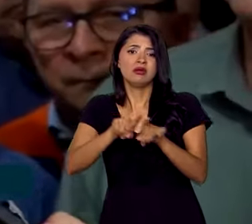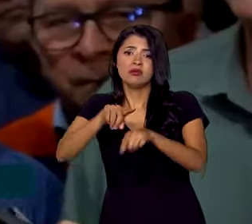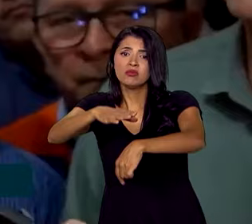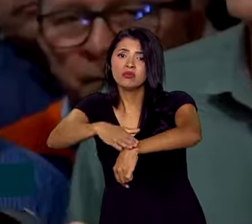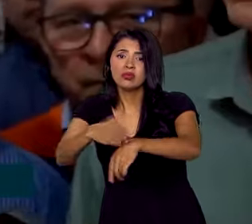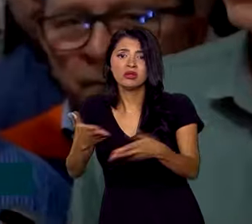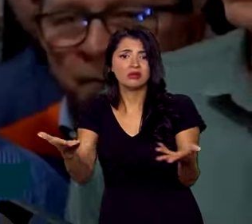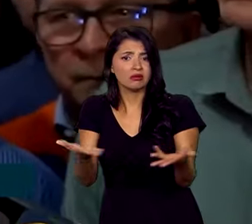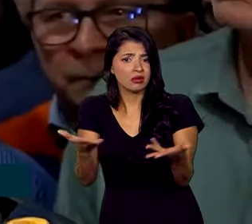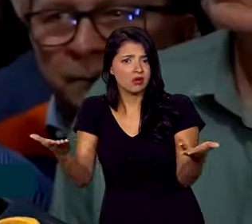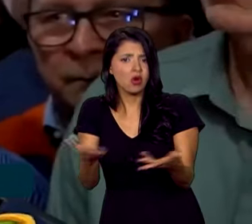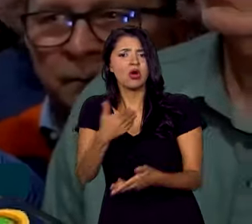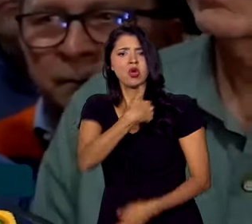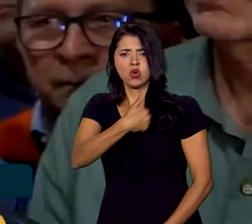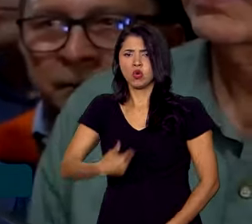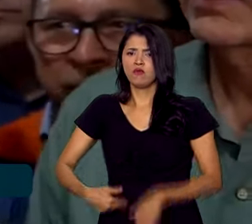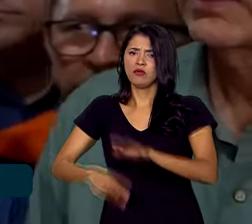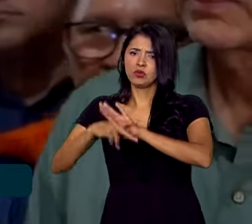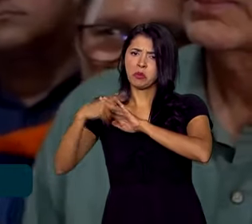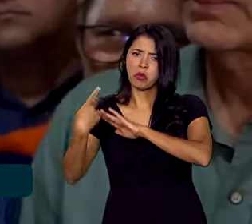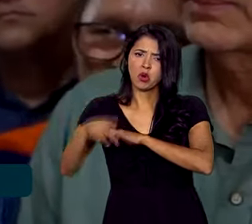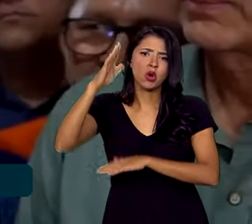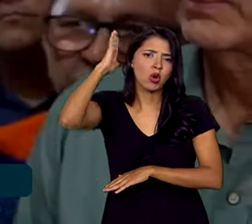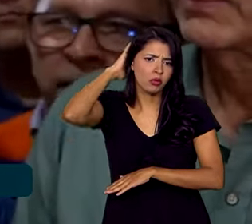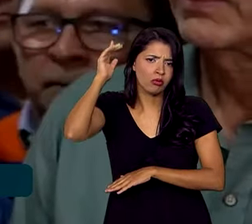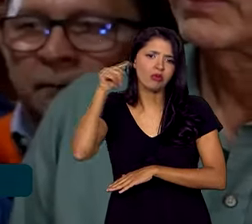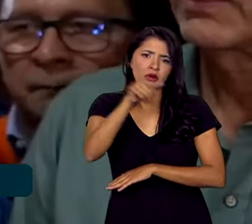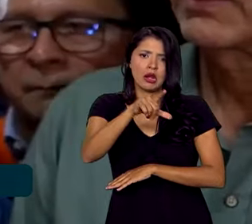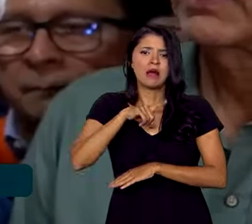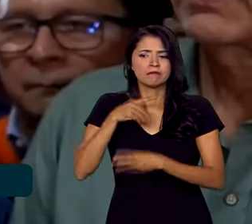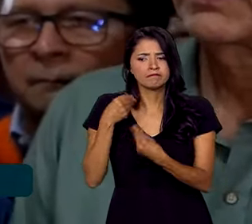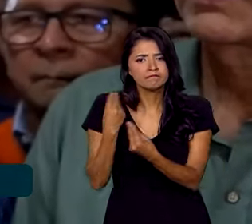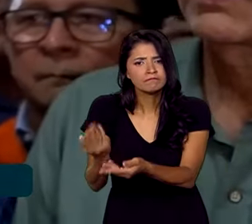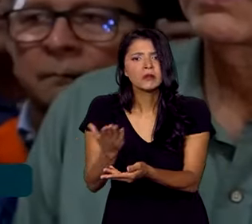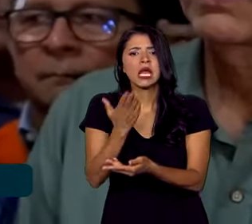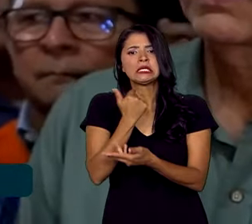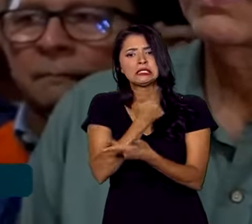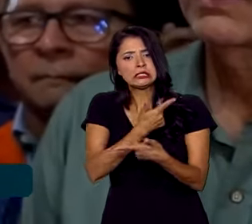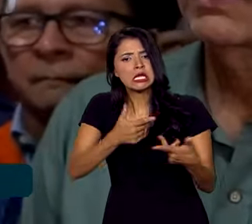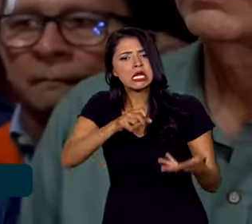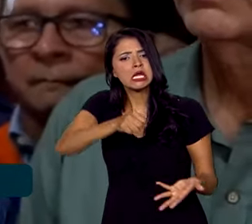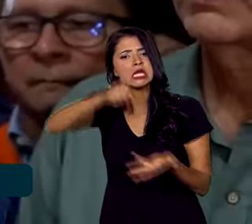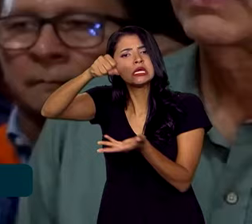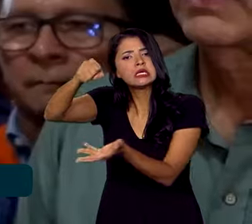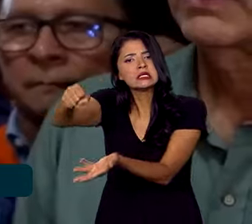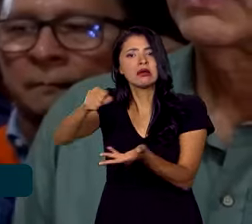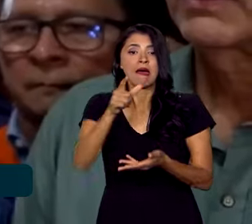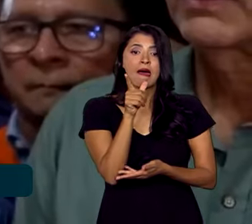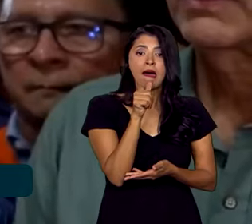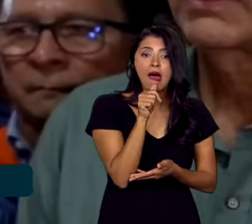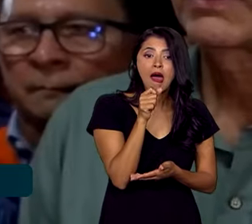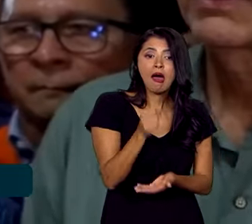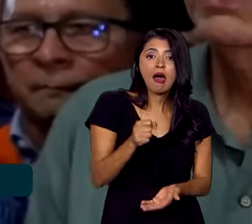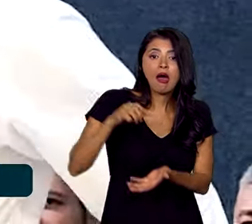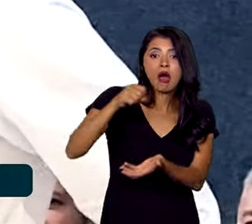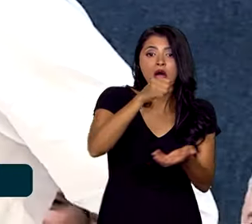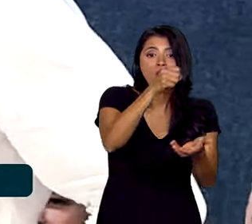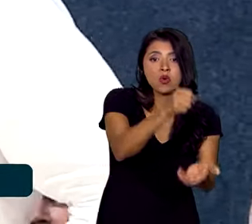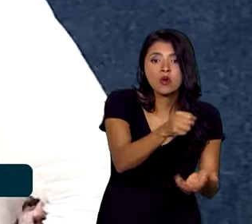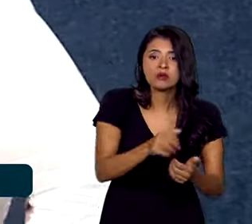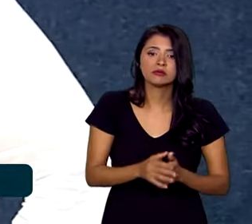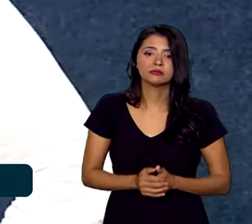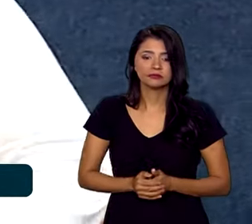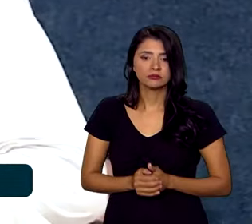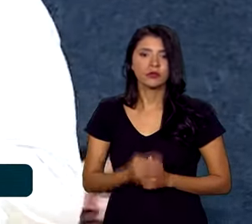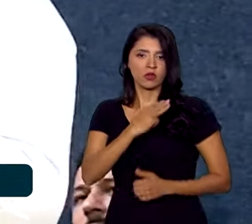momento, o governo do estado viabiliza cestas de alimento, água para estas comunidades. O